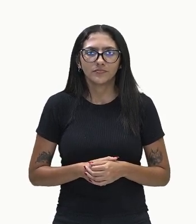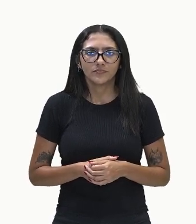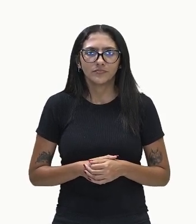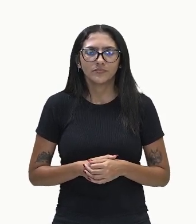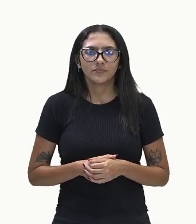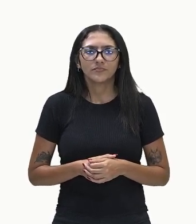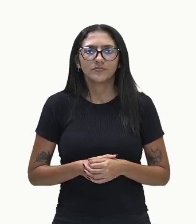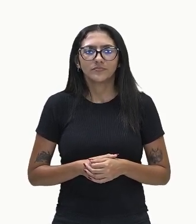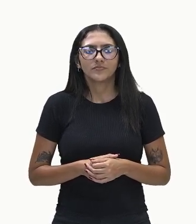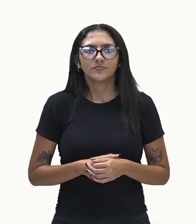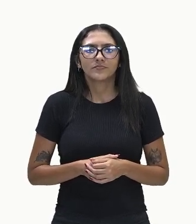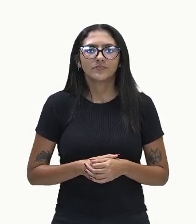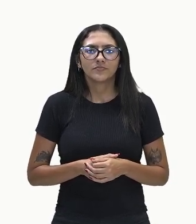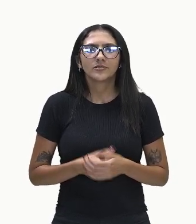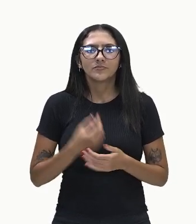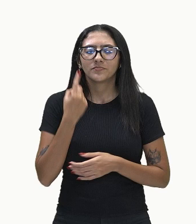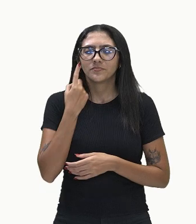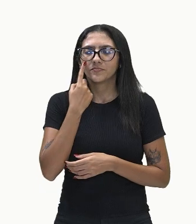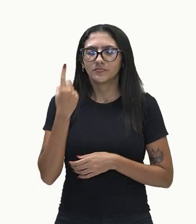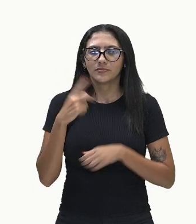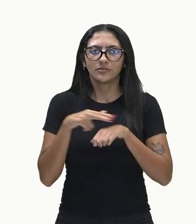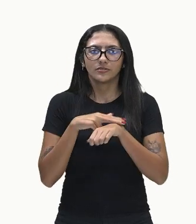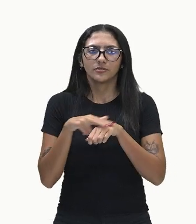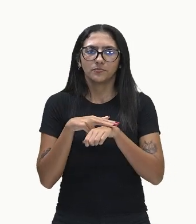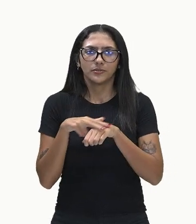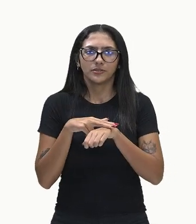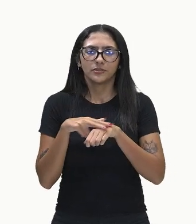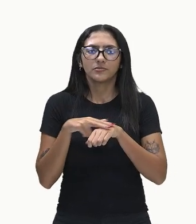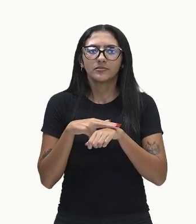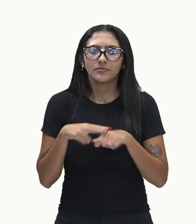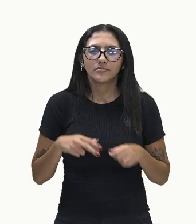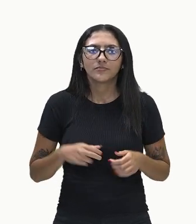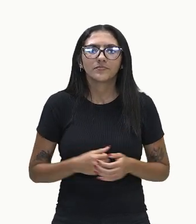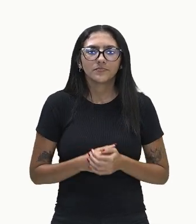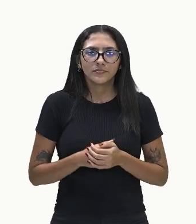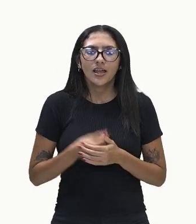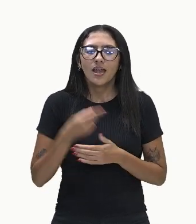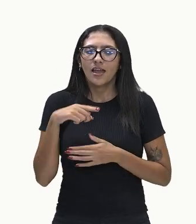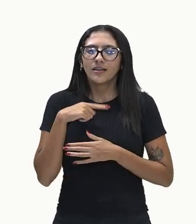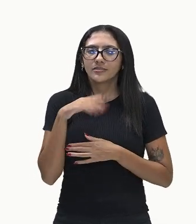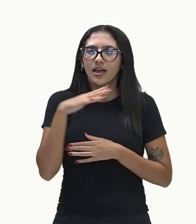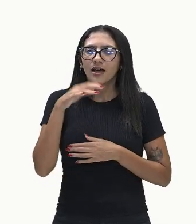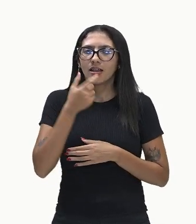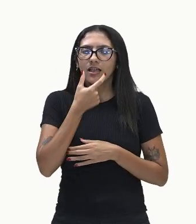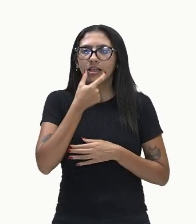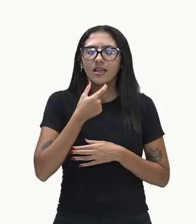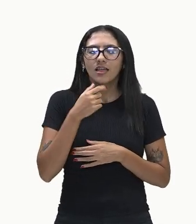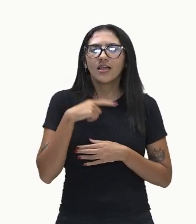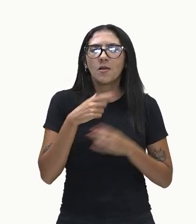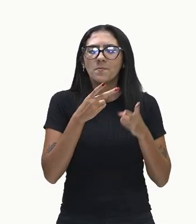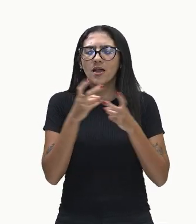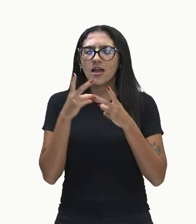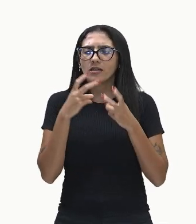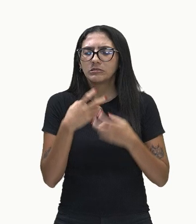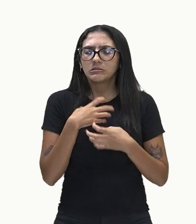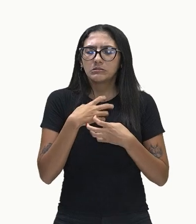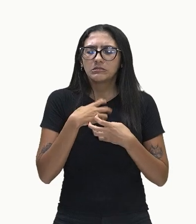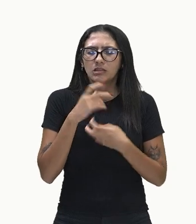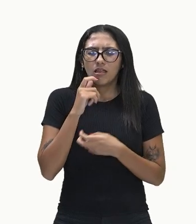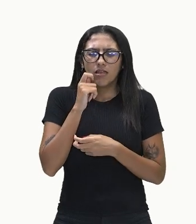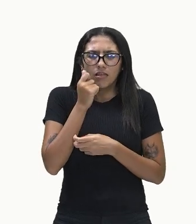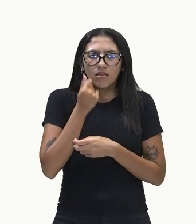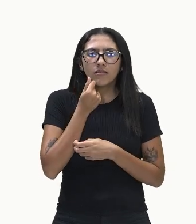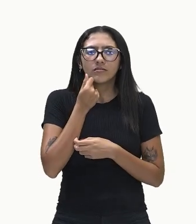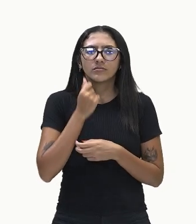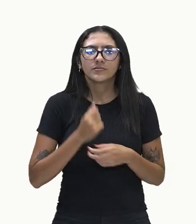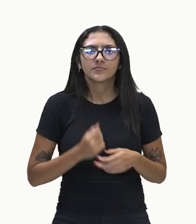Nessa porção da língua, está aqui destacado em verde, você consegue ver, e essa é a porção da língua que você detecta o sabor amargo. Tem um que